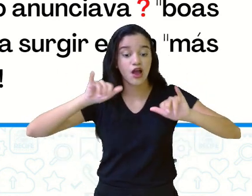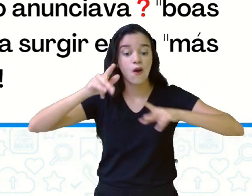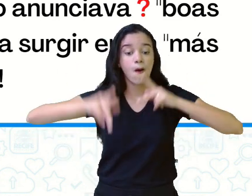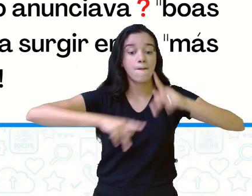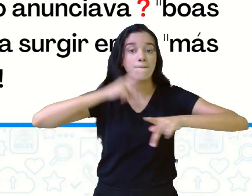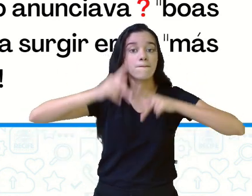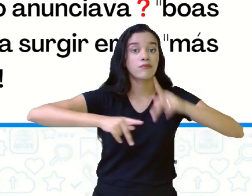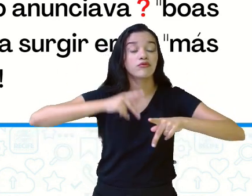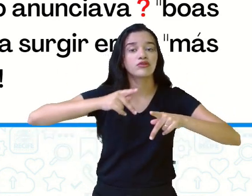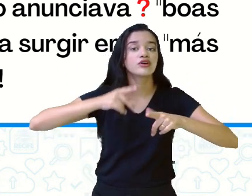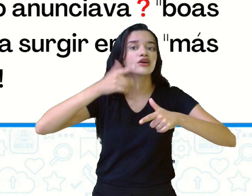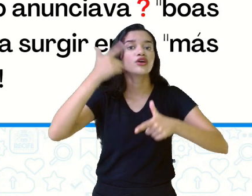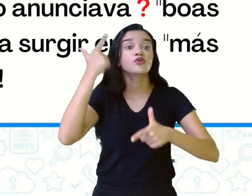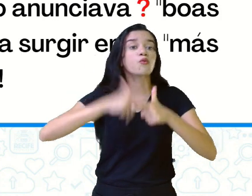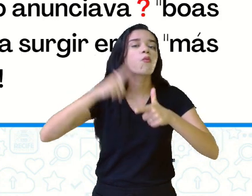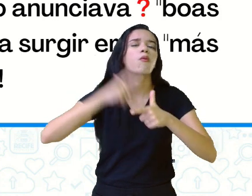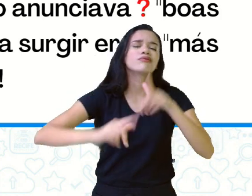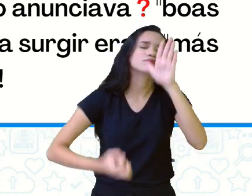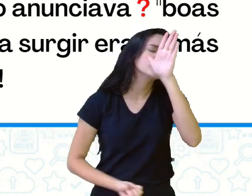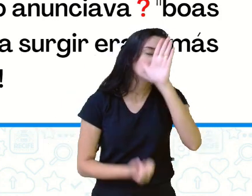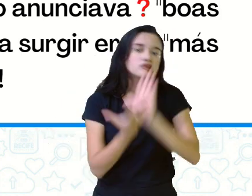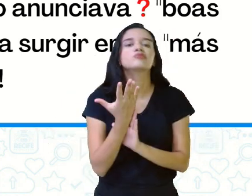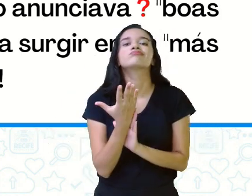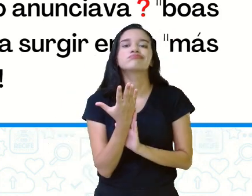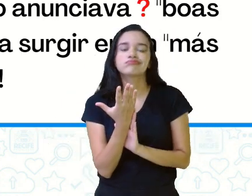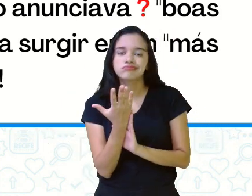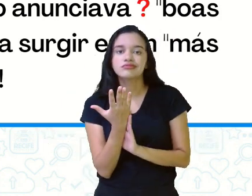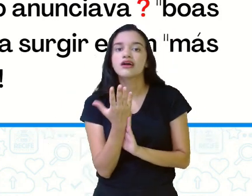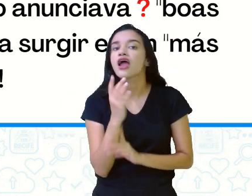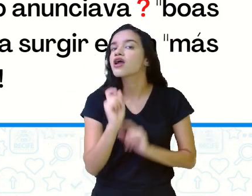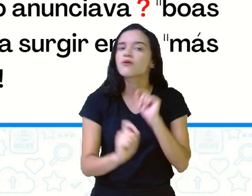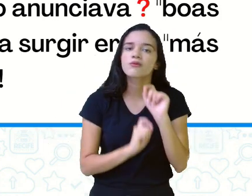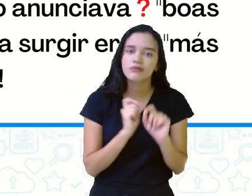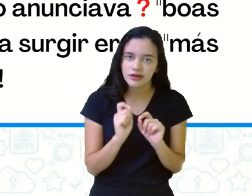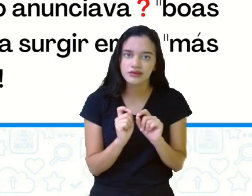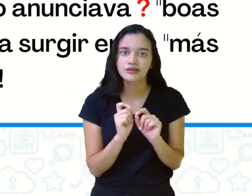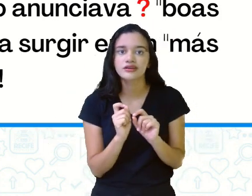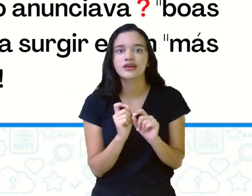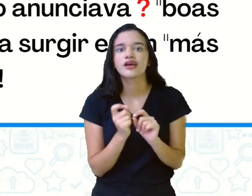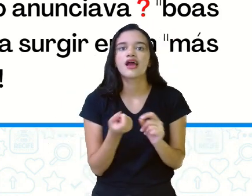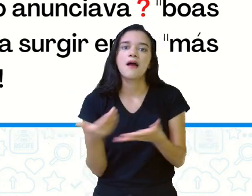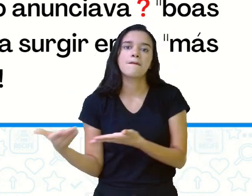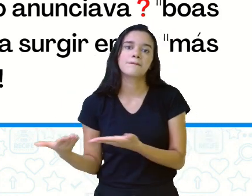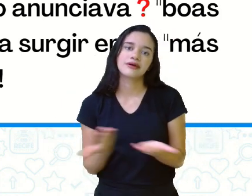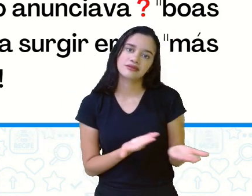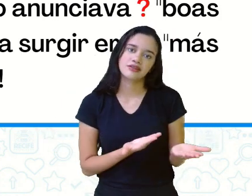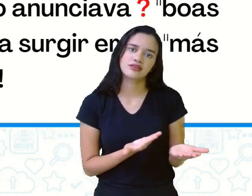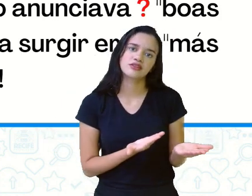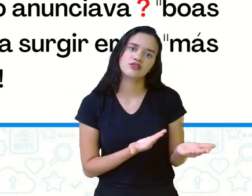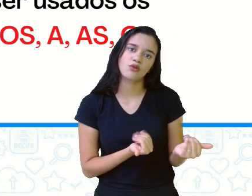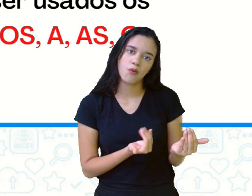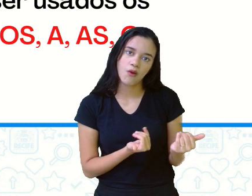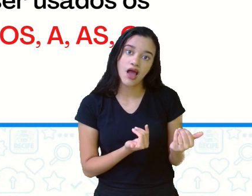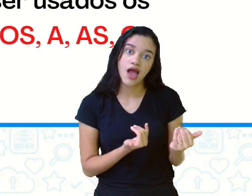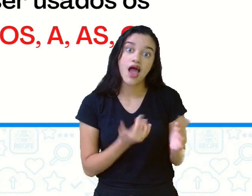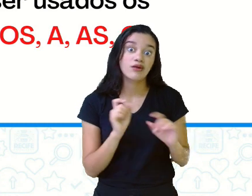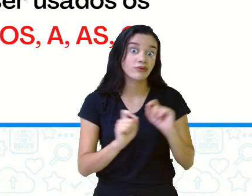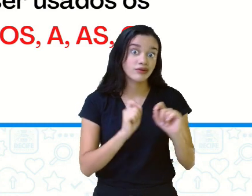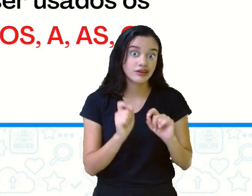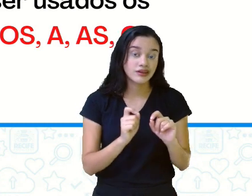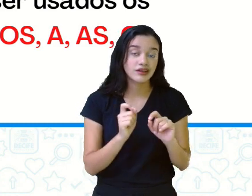e um problema podia surgir. Eram mais novas, mais notícias.